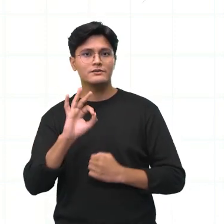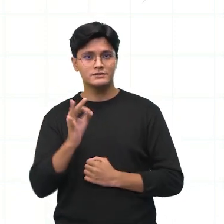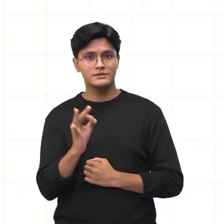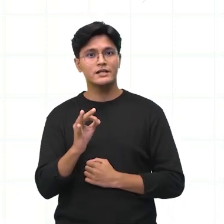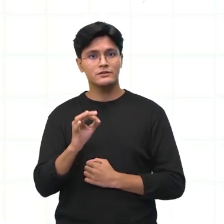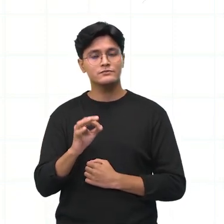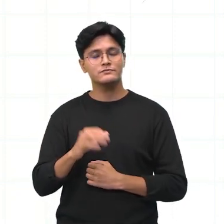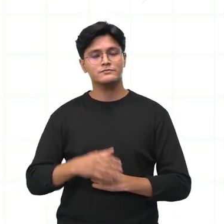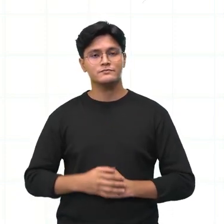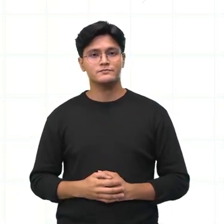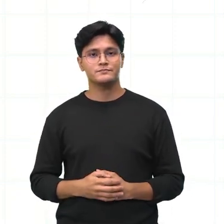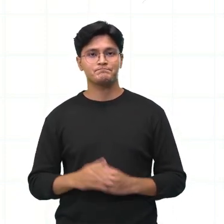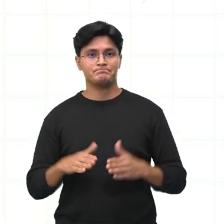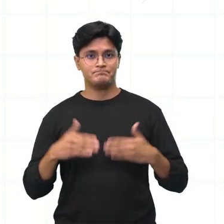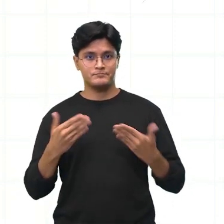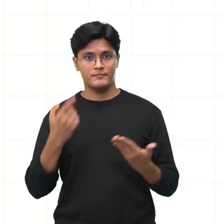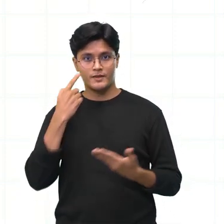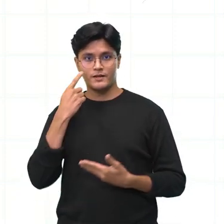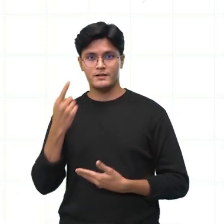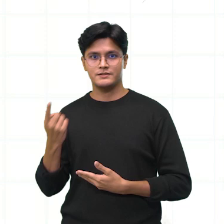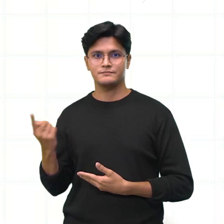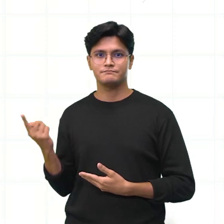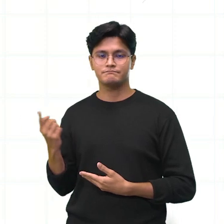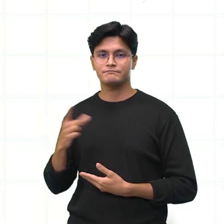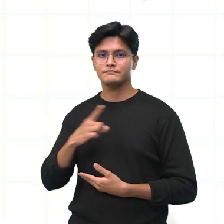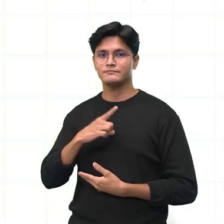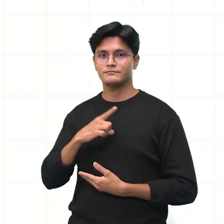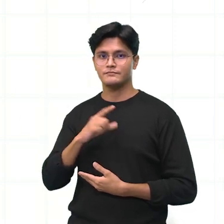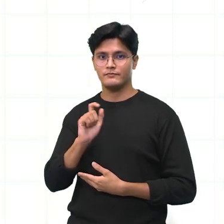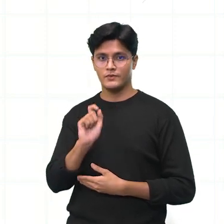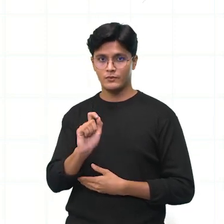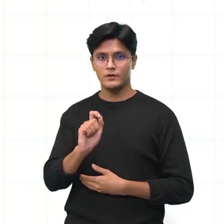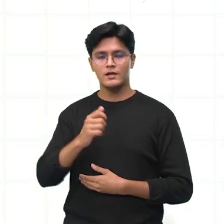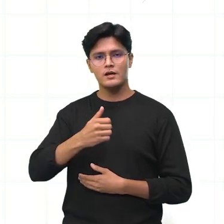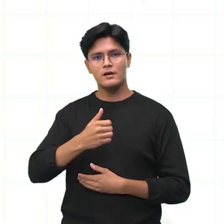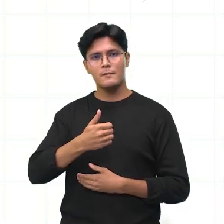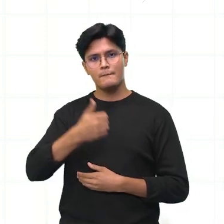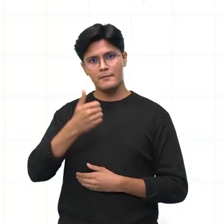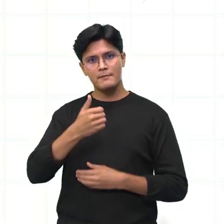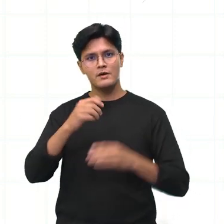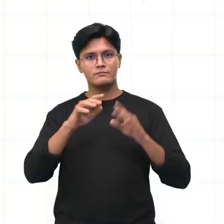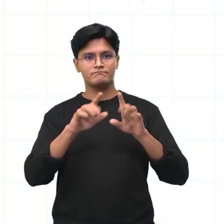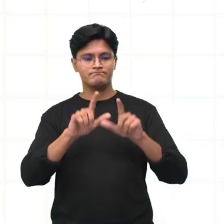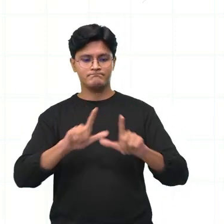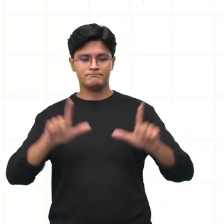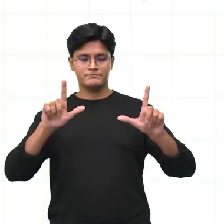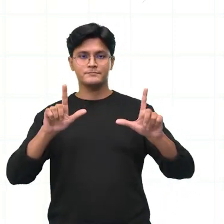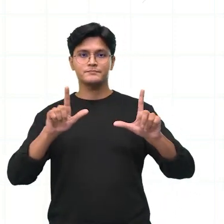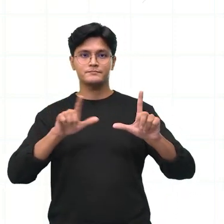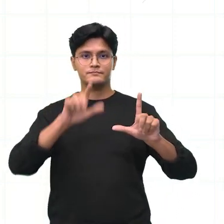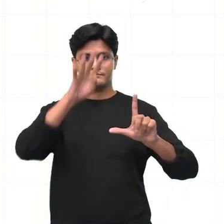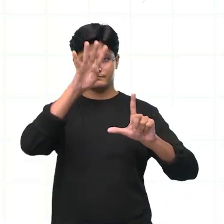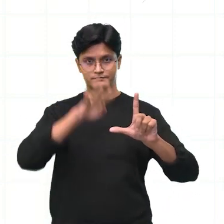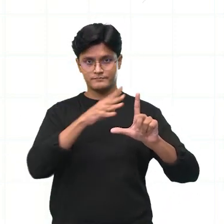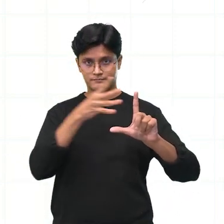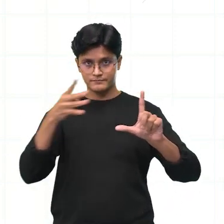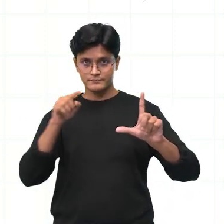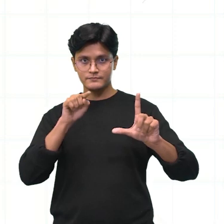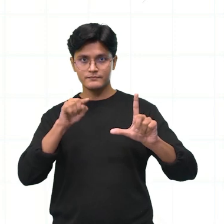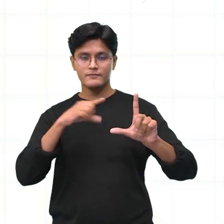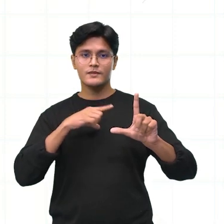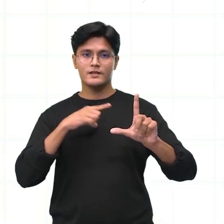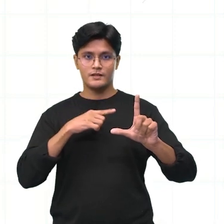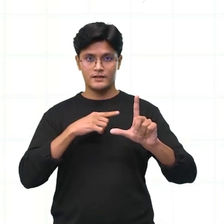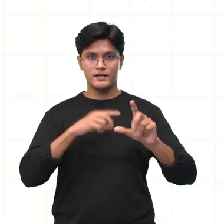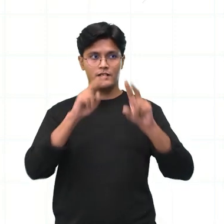apresentado. Então, olha só aqui comigo. Nós temos, primeiramente, né? Dentro de um roteiro de planejamento do seminário, nós